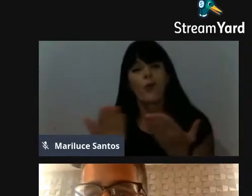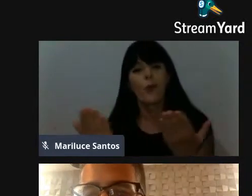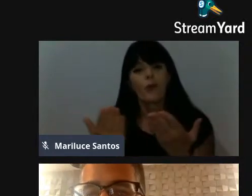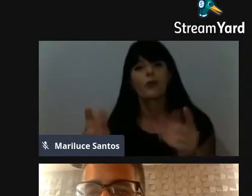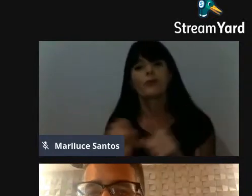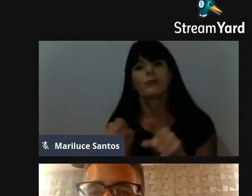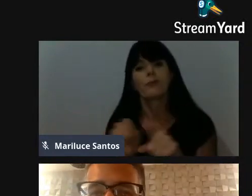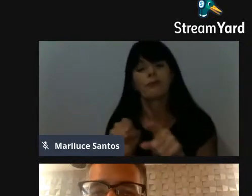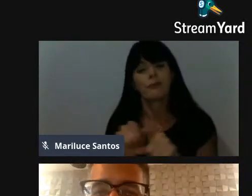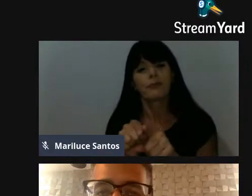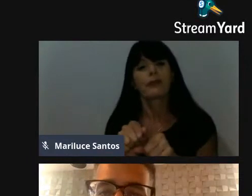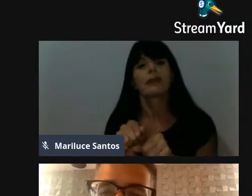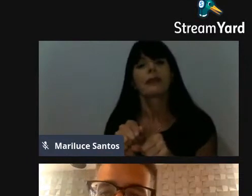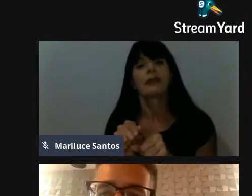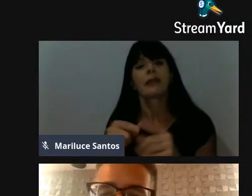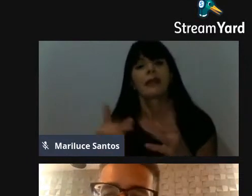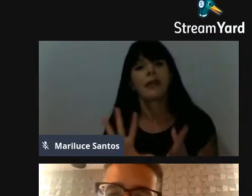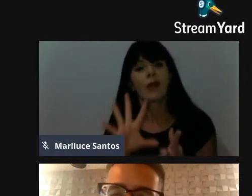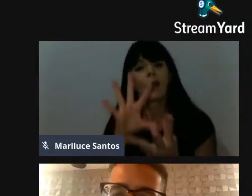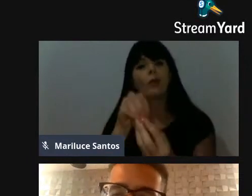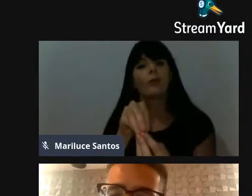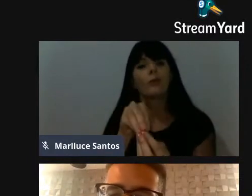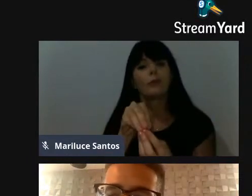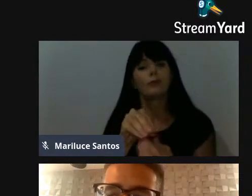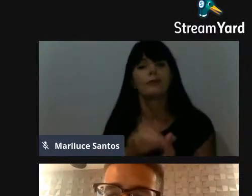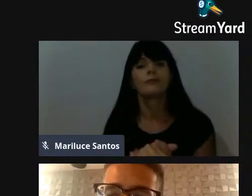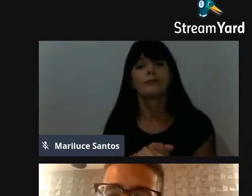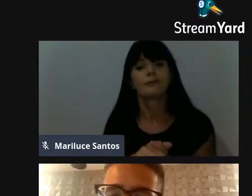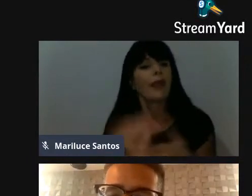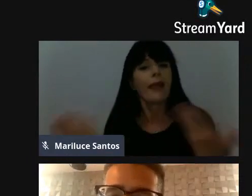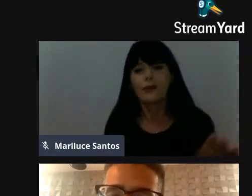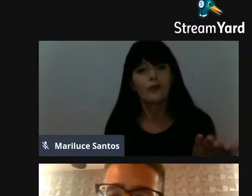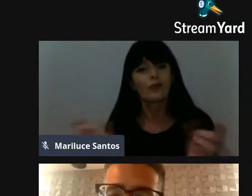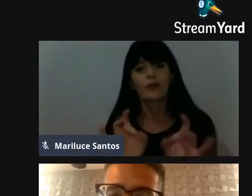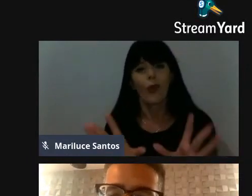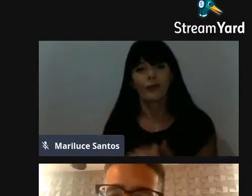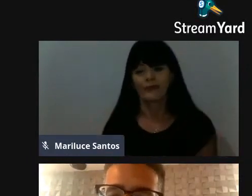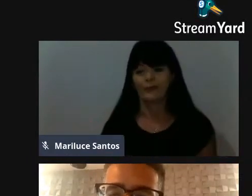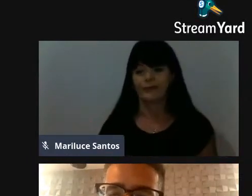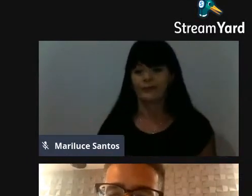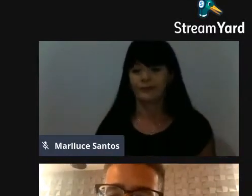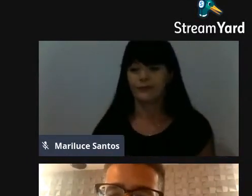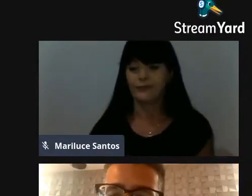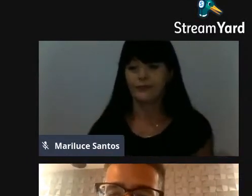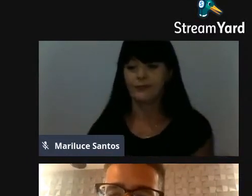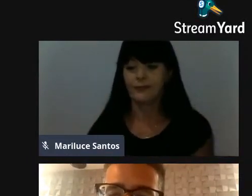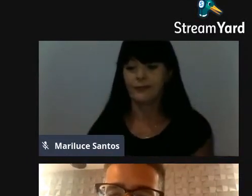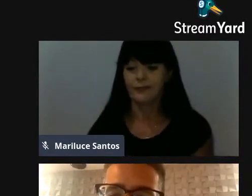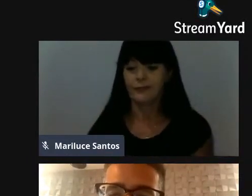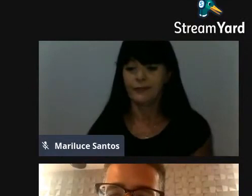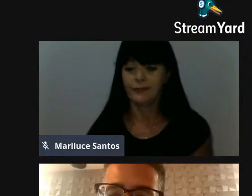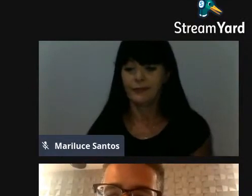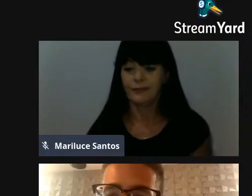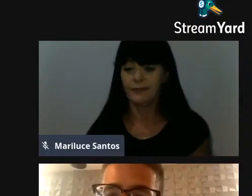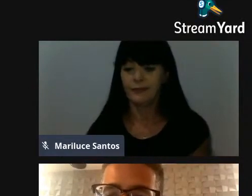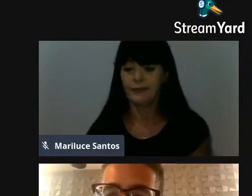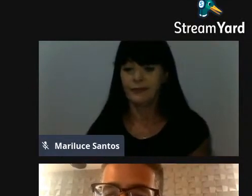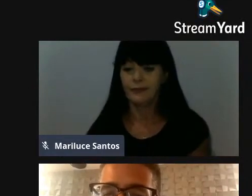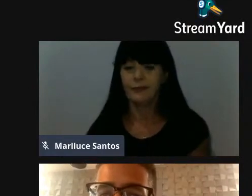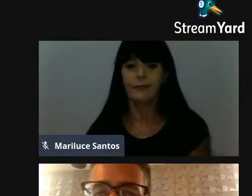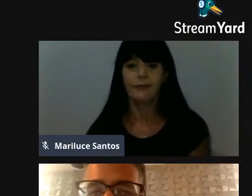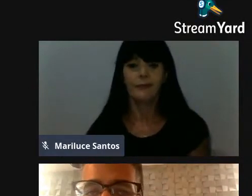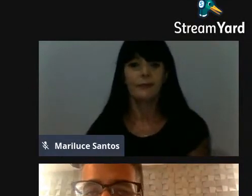Samara, Mari Lúcia também, e é isso, por enquanto. Com certeza, Rafael,